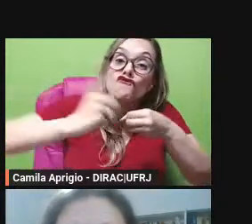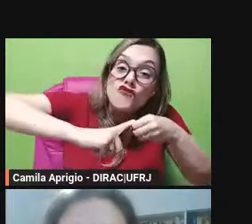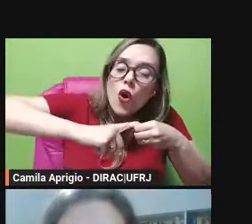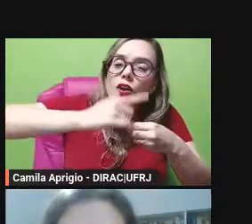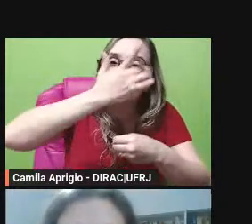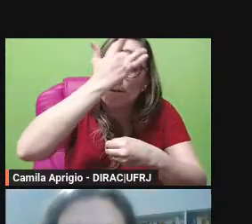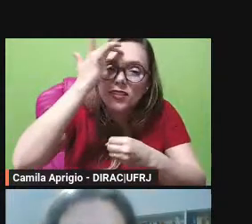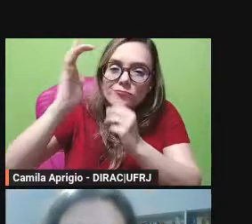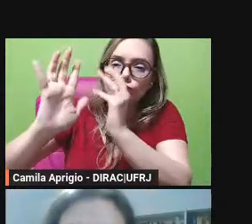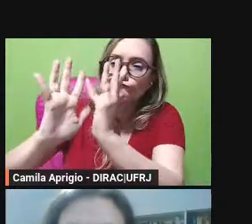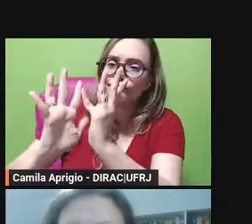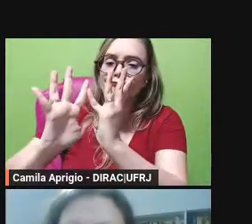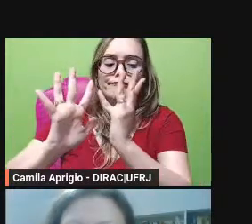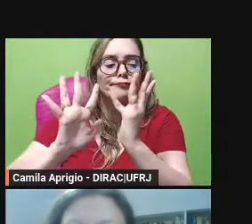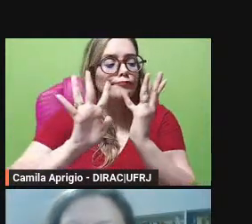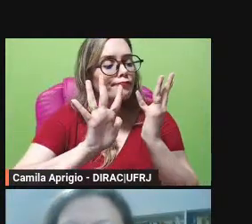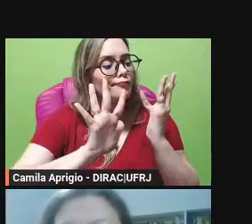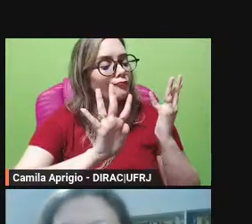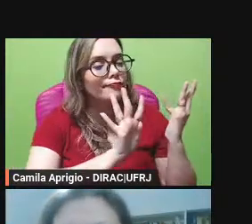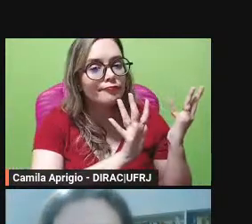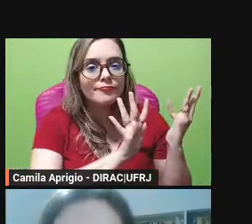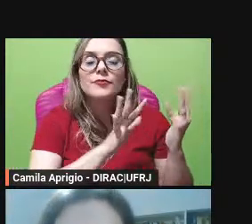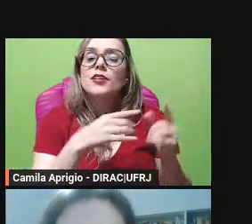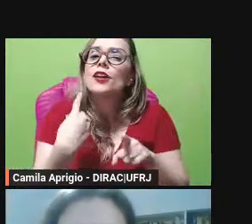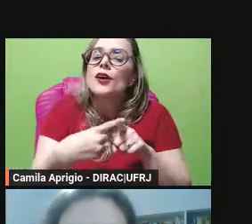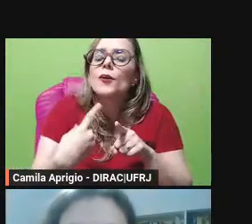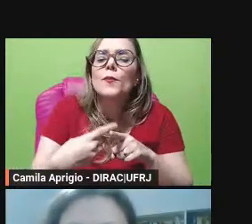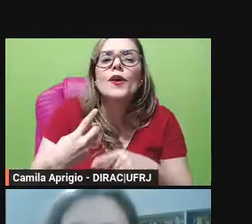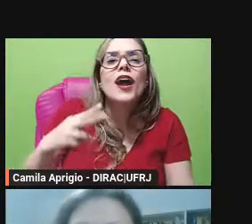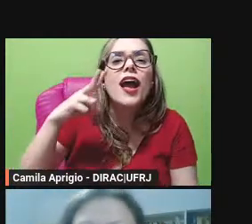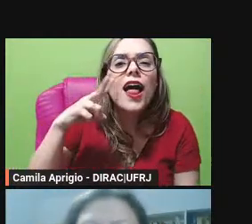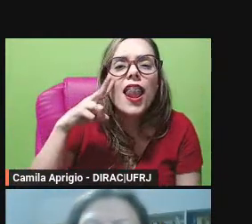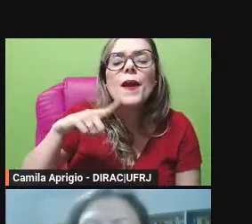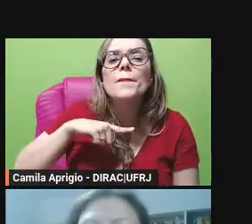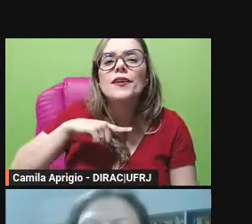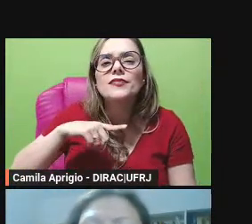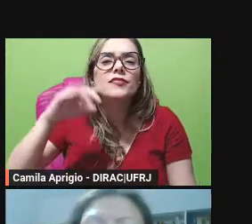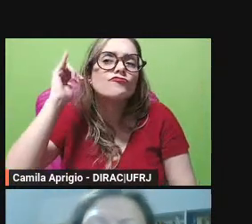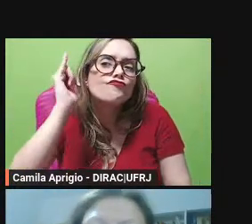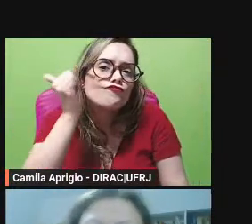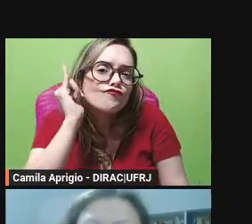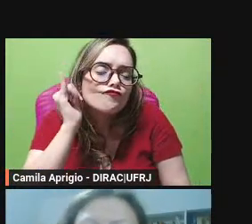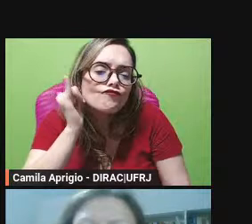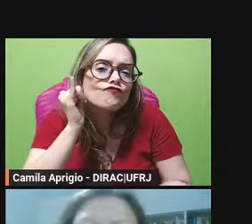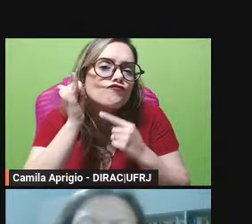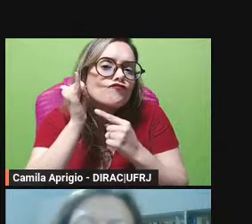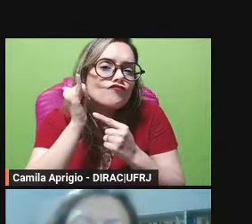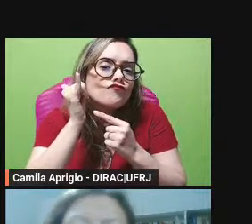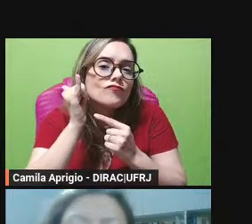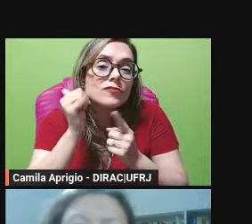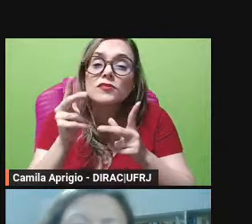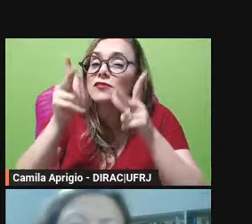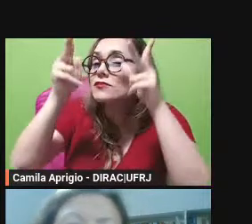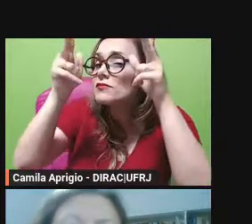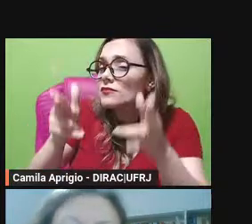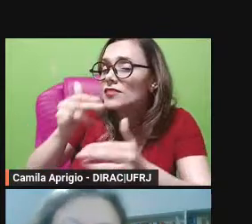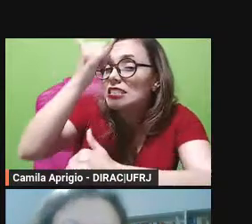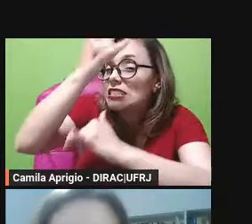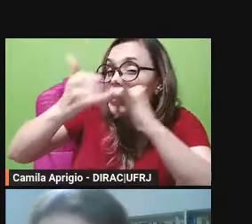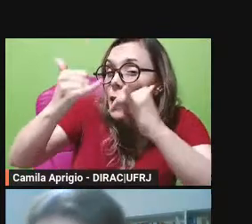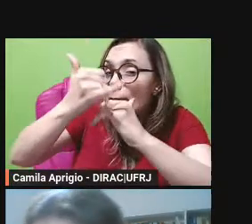a situação né tanto da narrativa é semelhante à situação que eles estavam